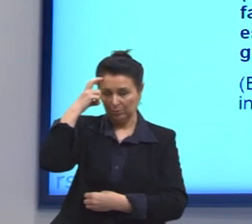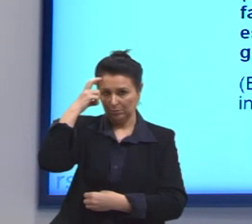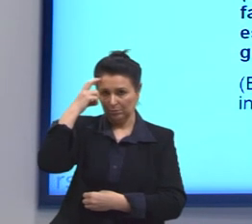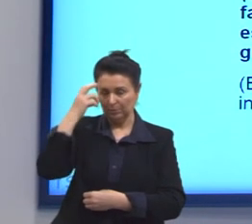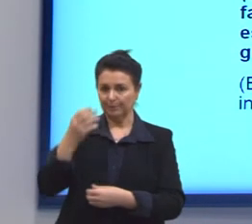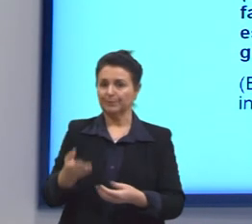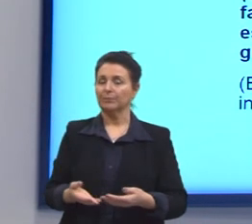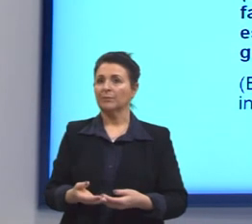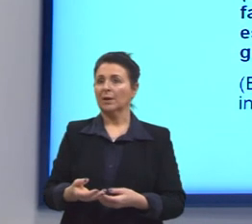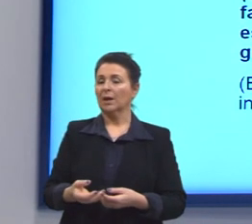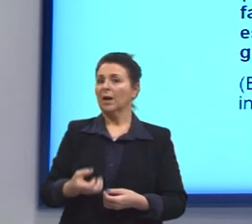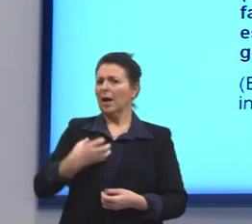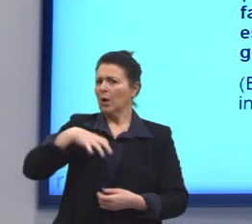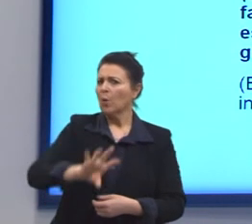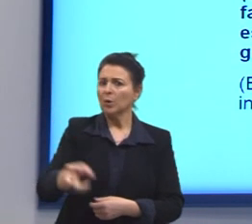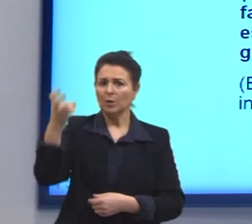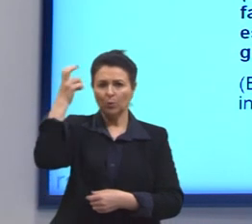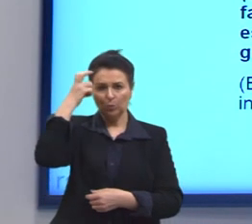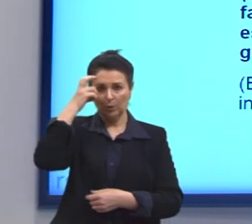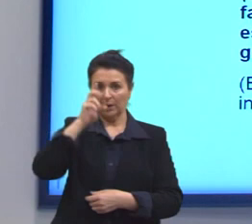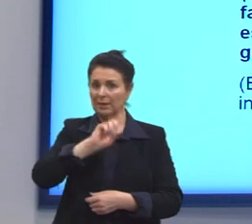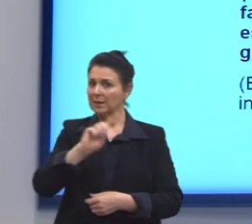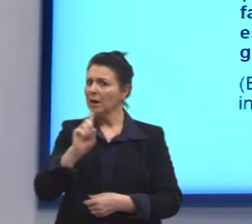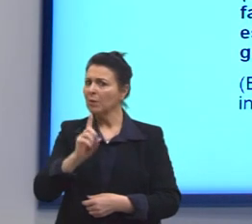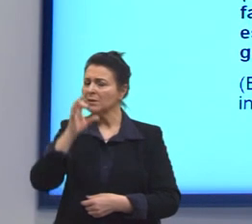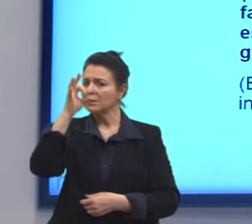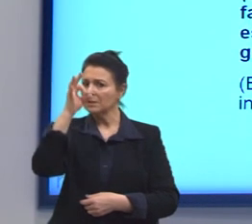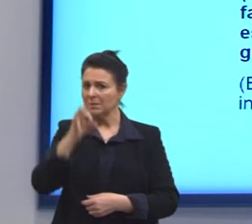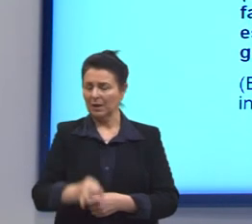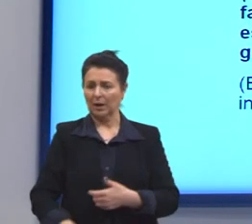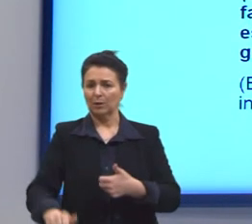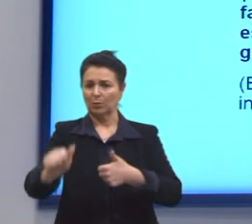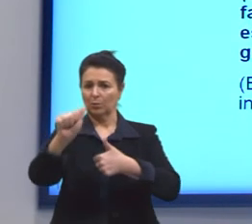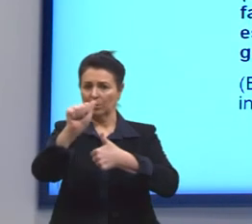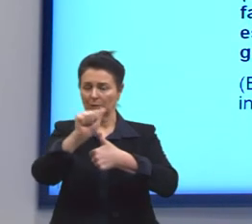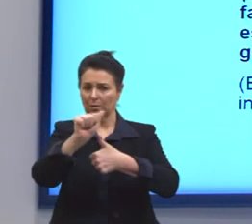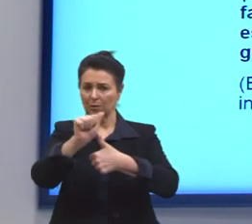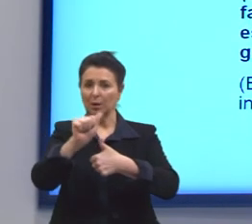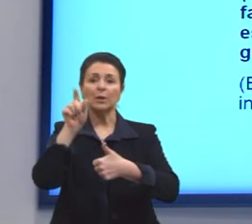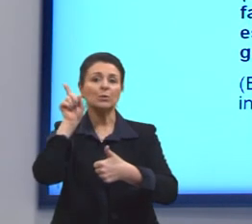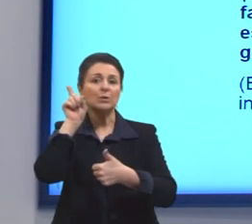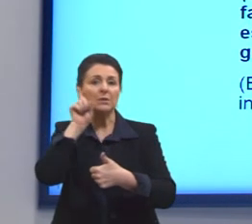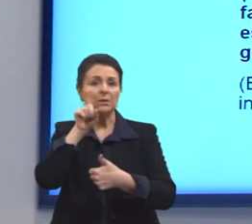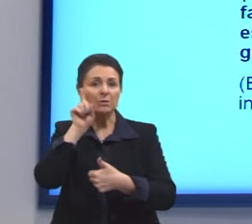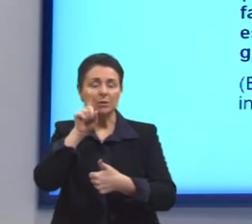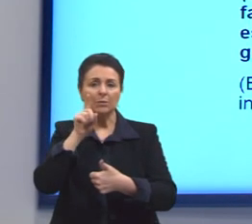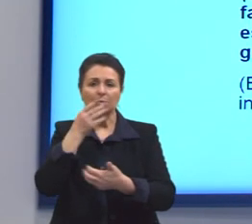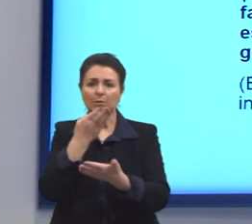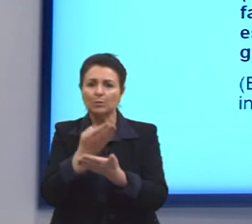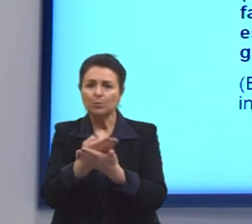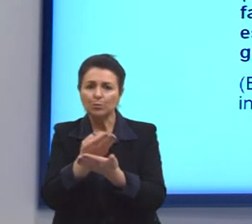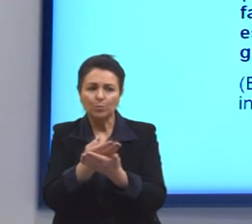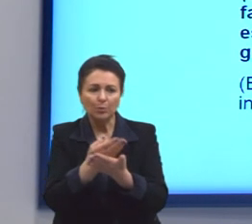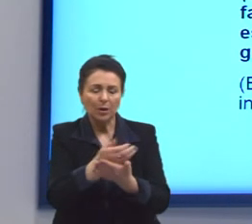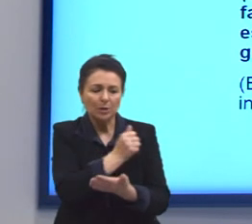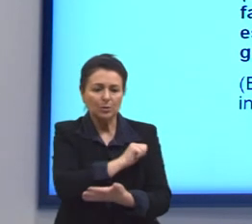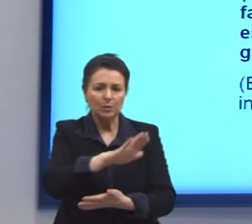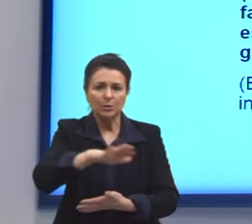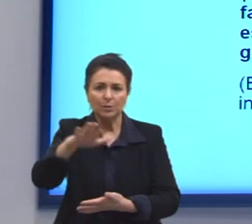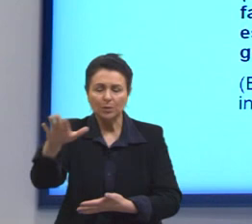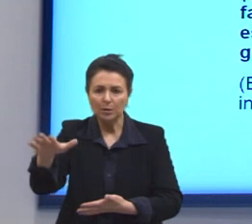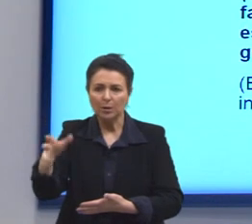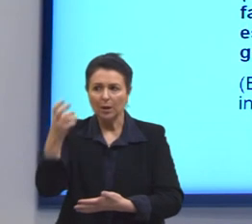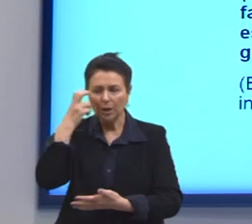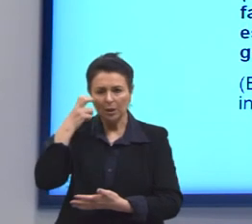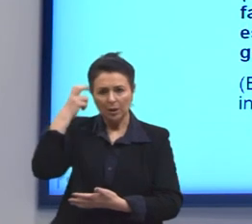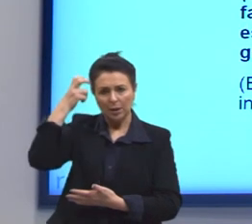contracultura, é incorreto afirmar, letra A, nos Estados Unidos, estudantes e intelectuais passaram